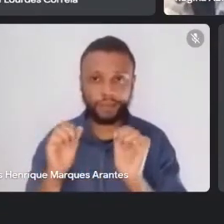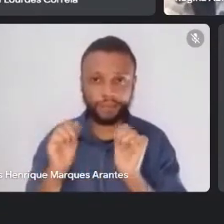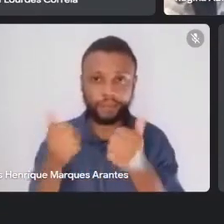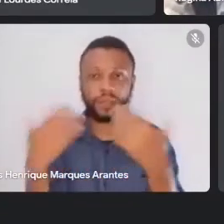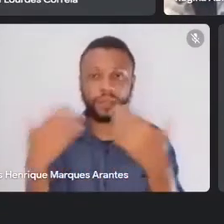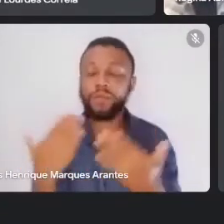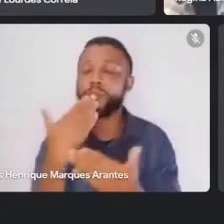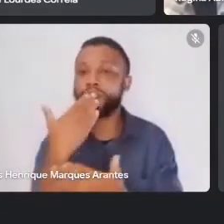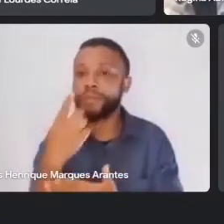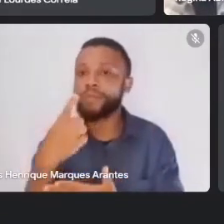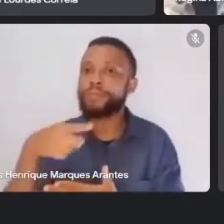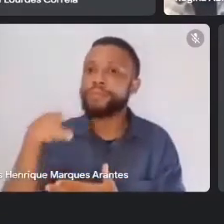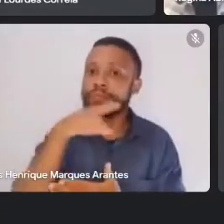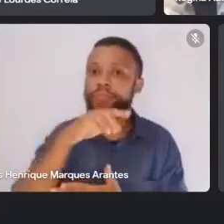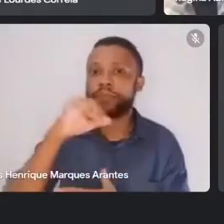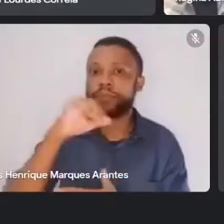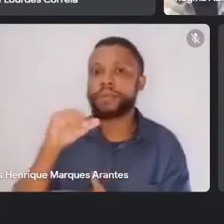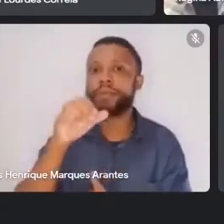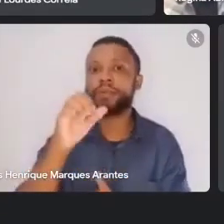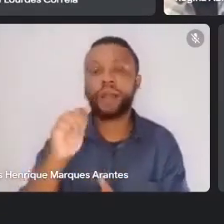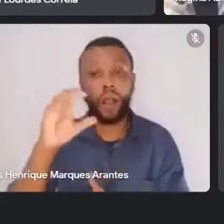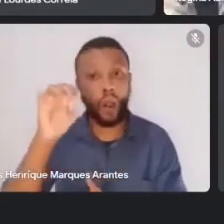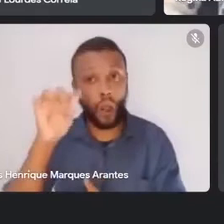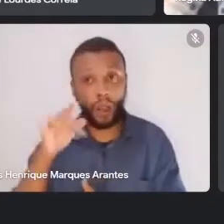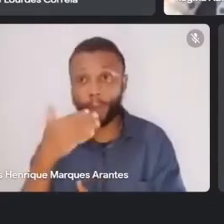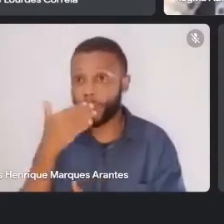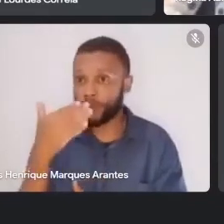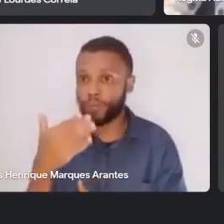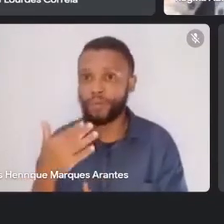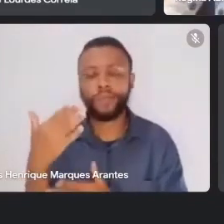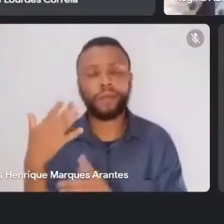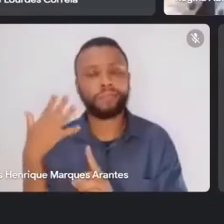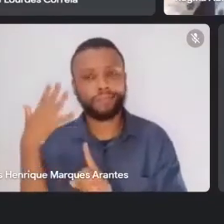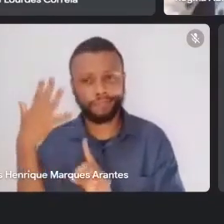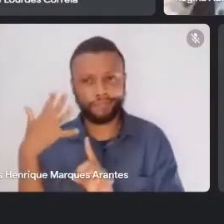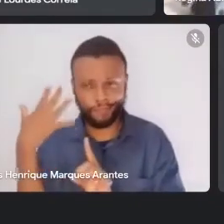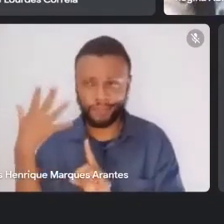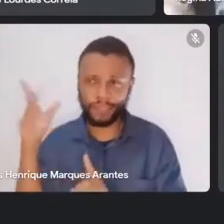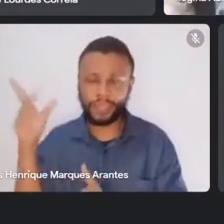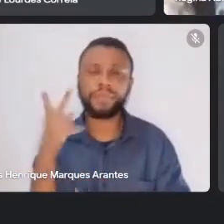Jacó, que pediu aqui para falar com o lado de Belém. Não isso, Jacó?